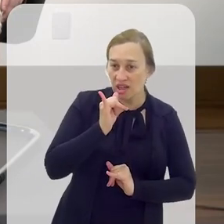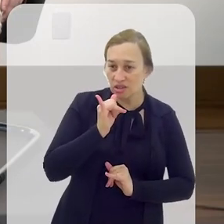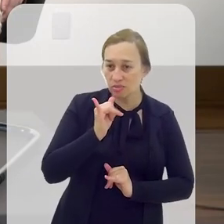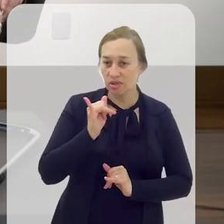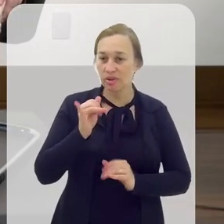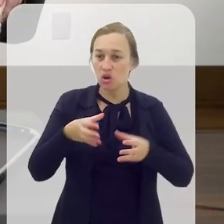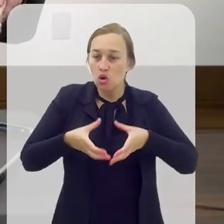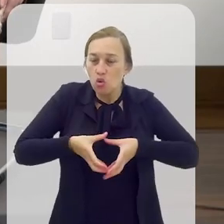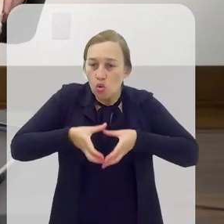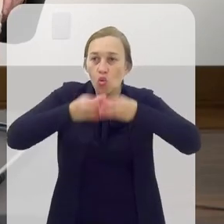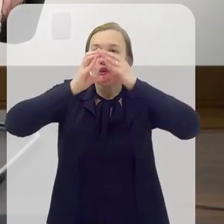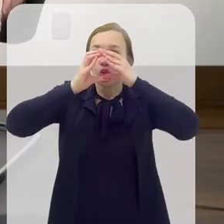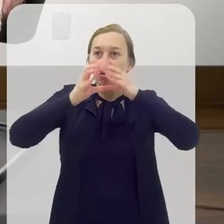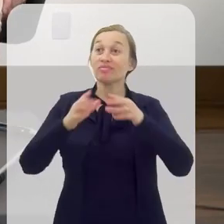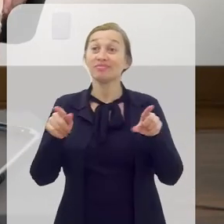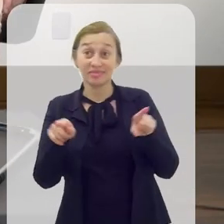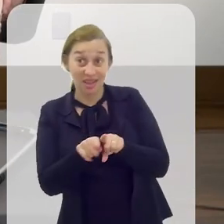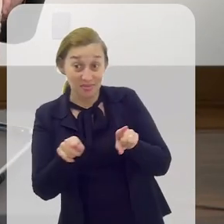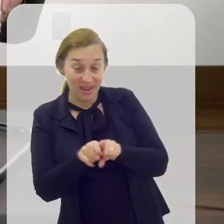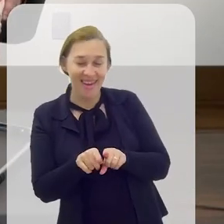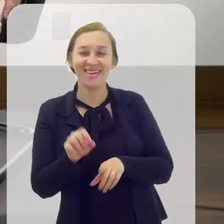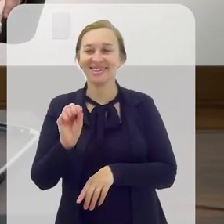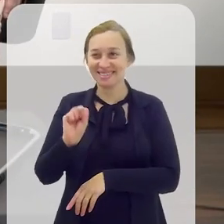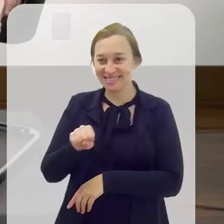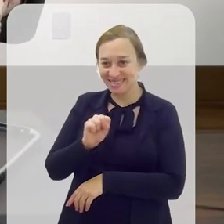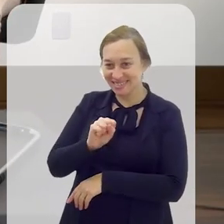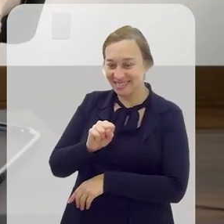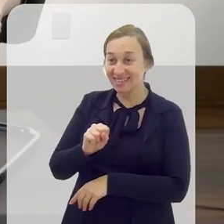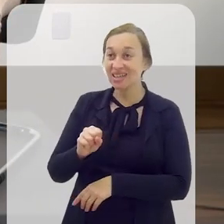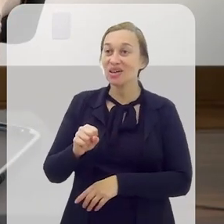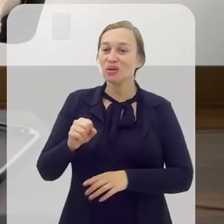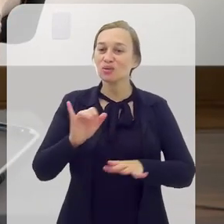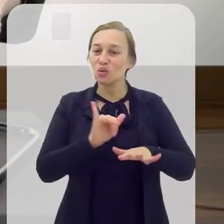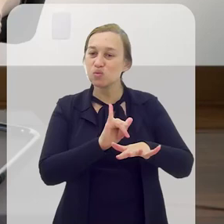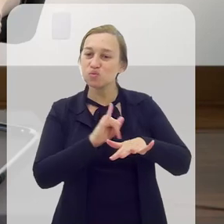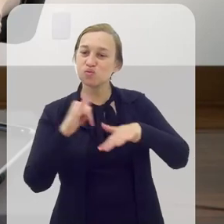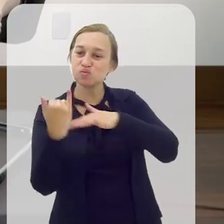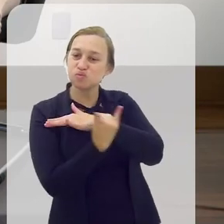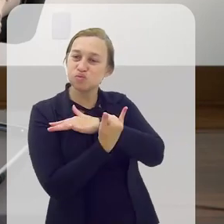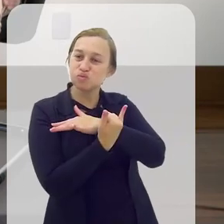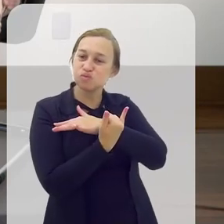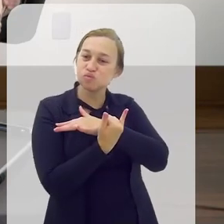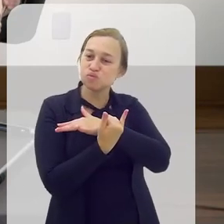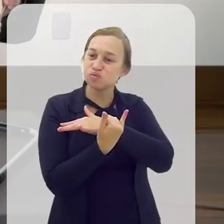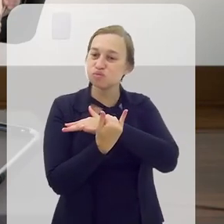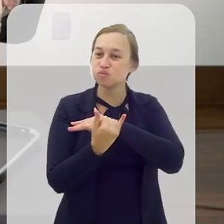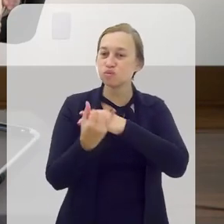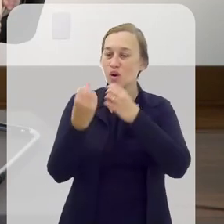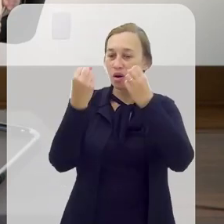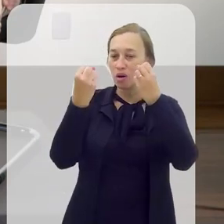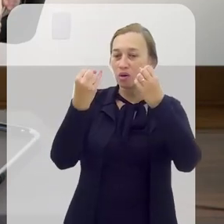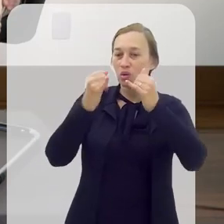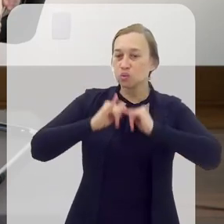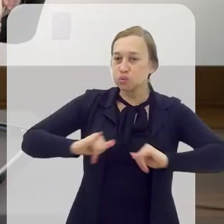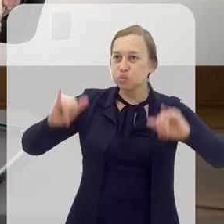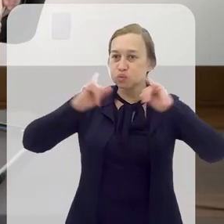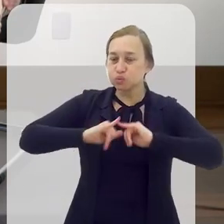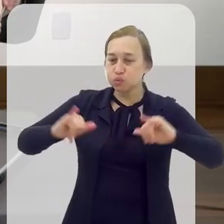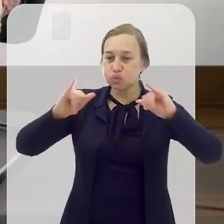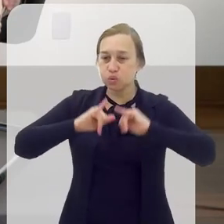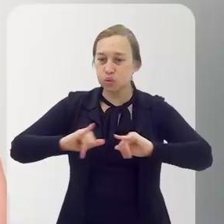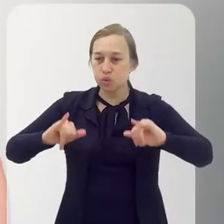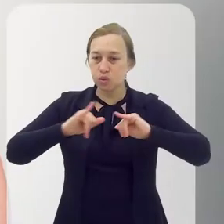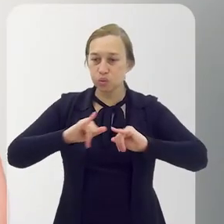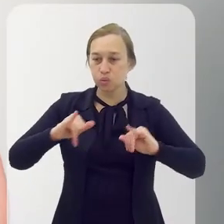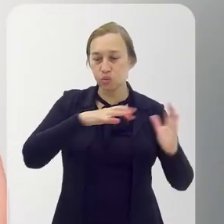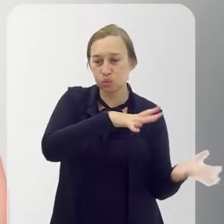xamanismo? Teremos também, teremos. Na verdade, o nosso enredo abre recontando o mito Tupinambá de a